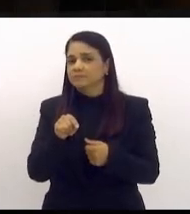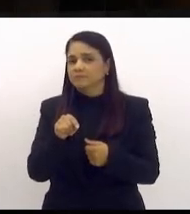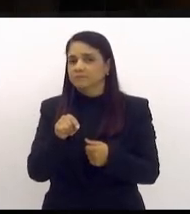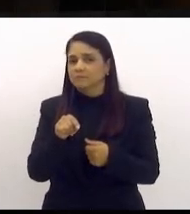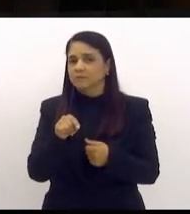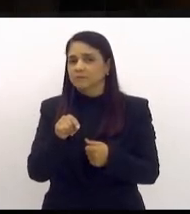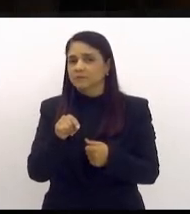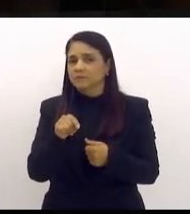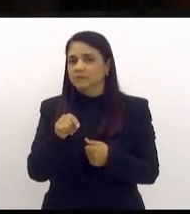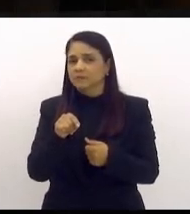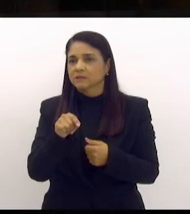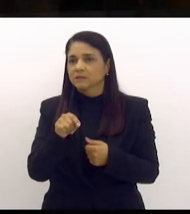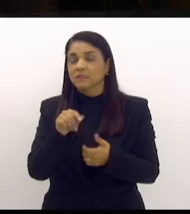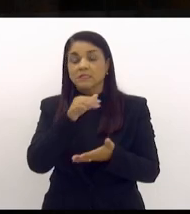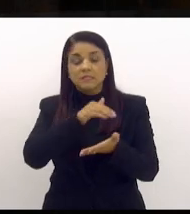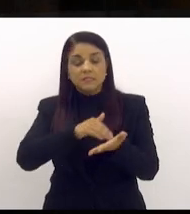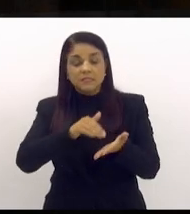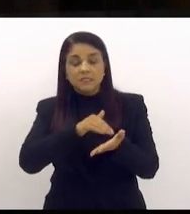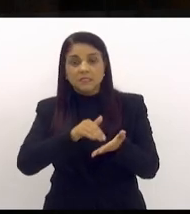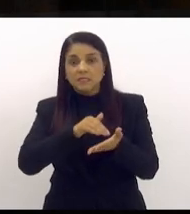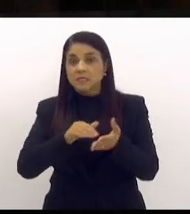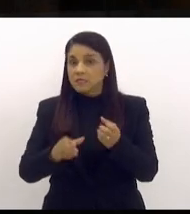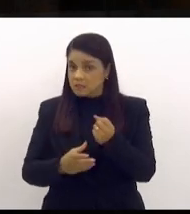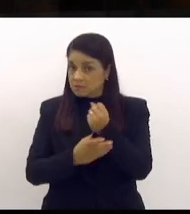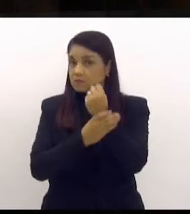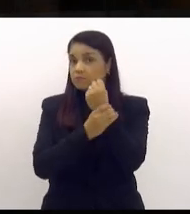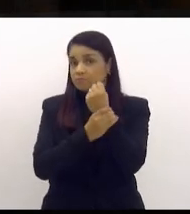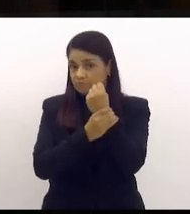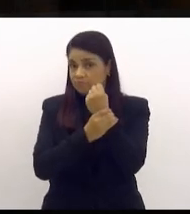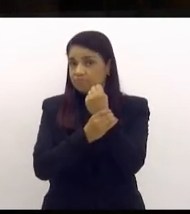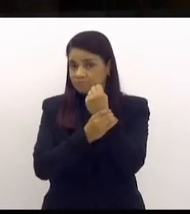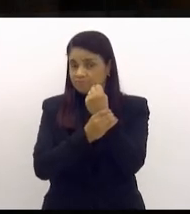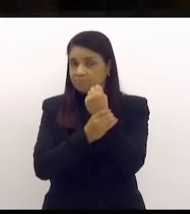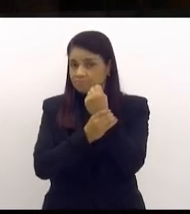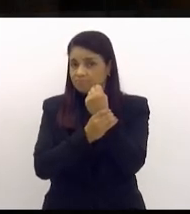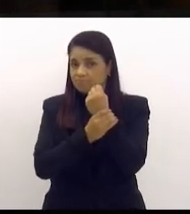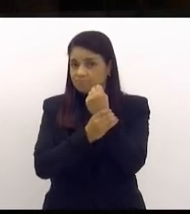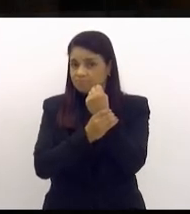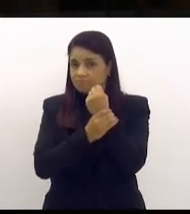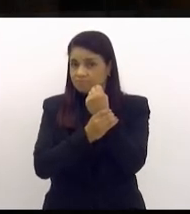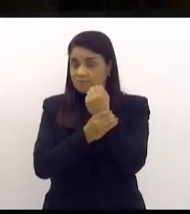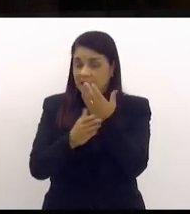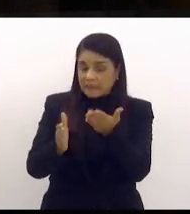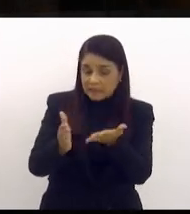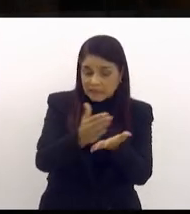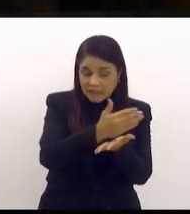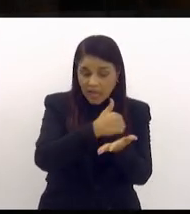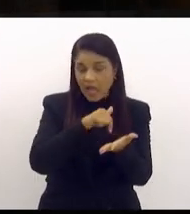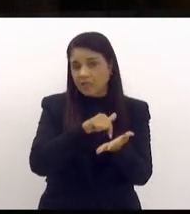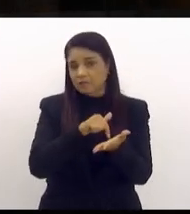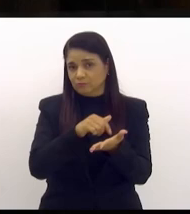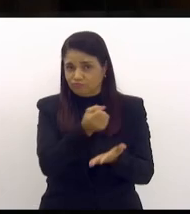da própria Secretaria de Segurança, no sentido de abrir dados e números.